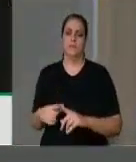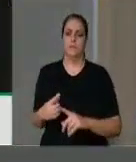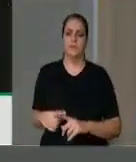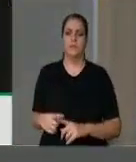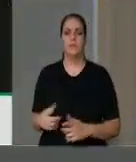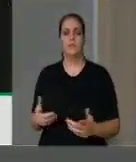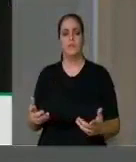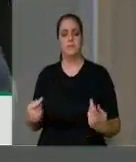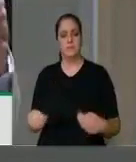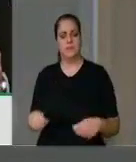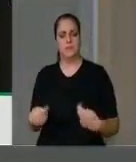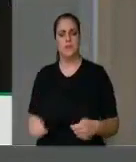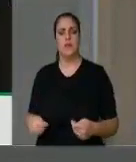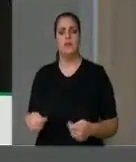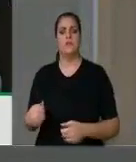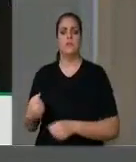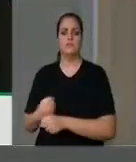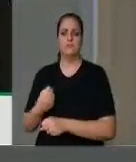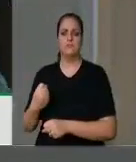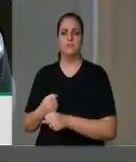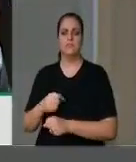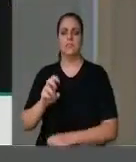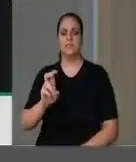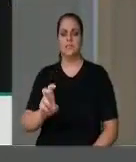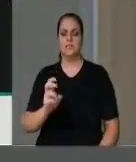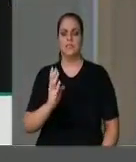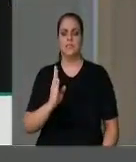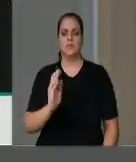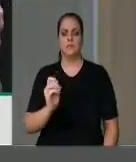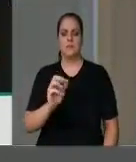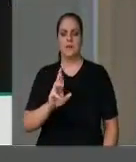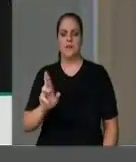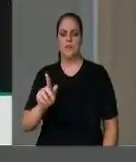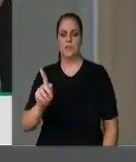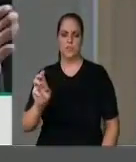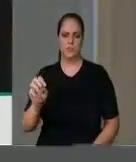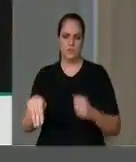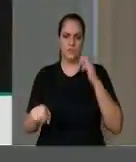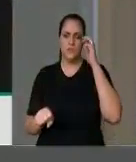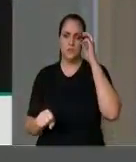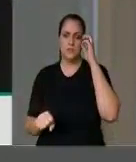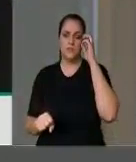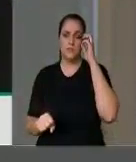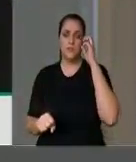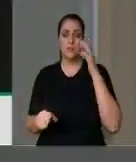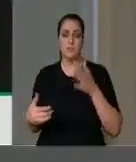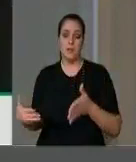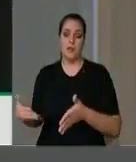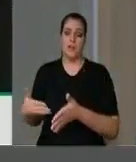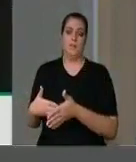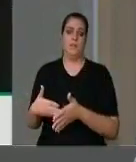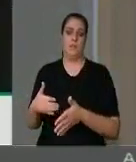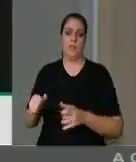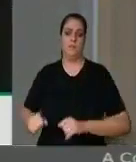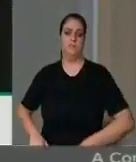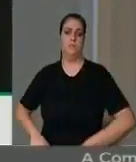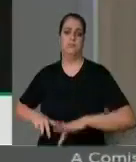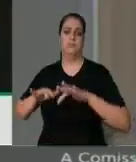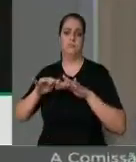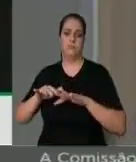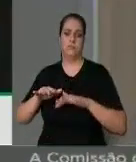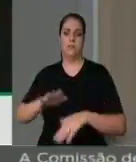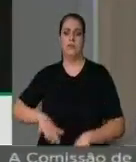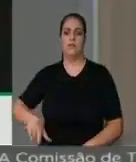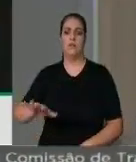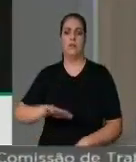construir cinco barragens que seriam suficientes para conter as cheias na mata sul de Pernambuco. Nós